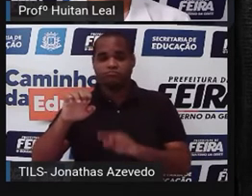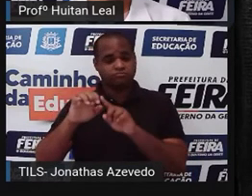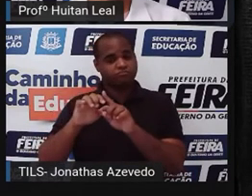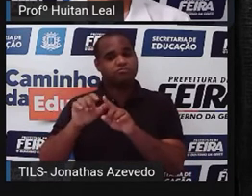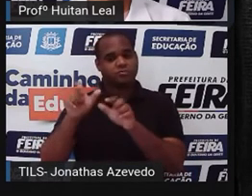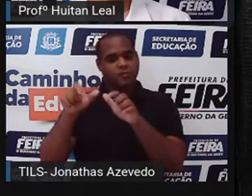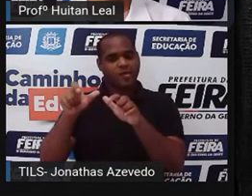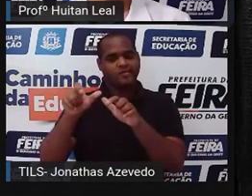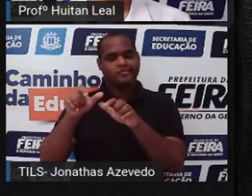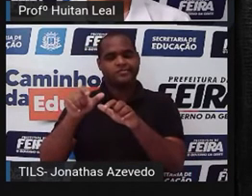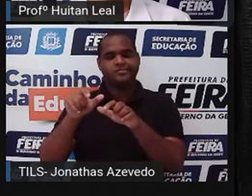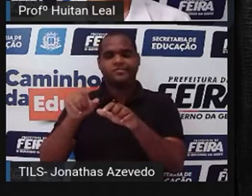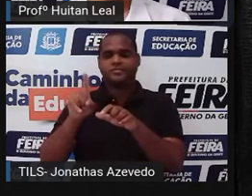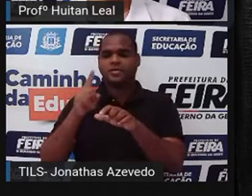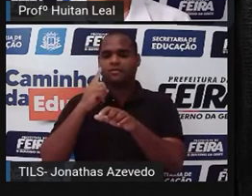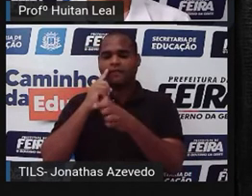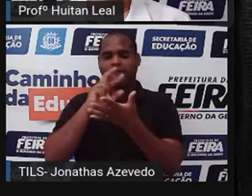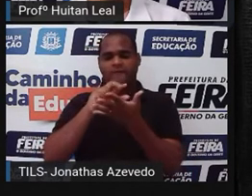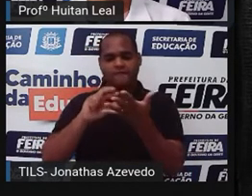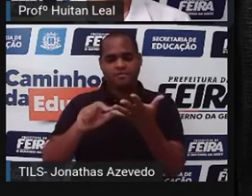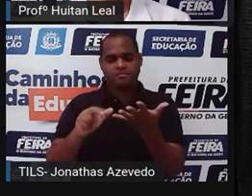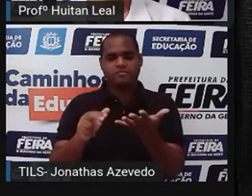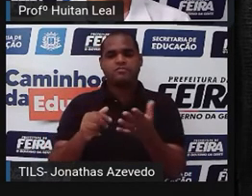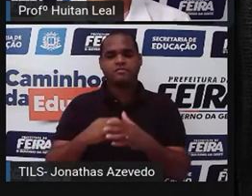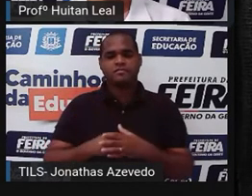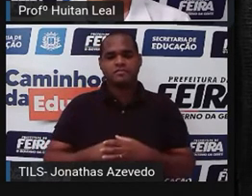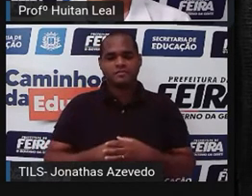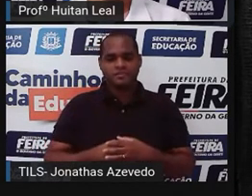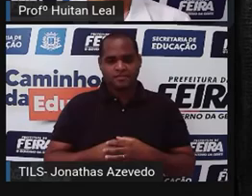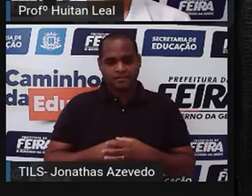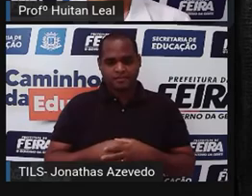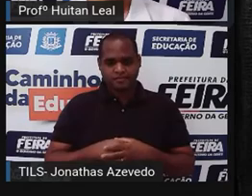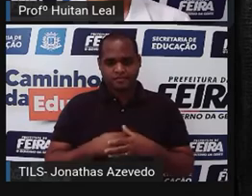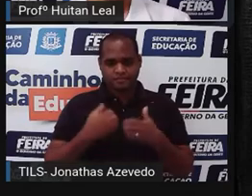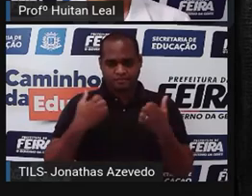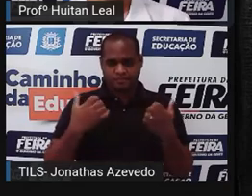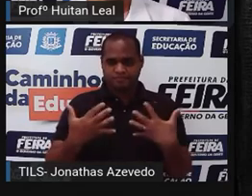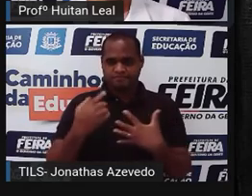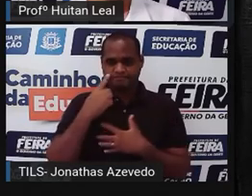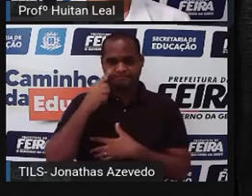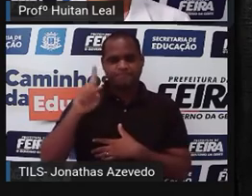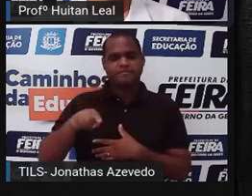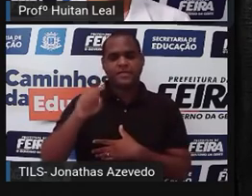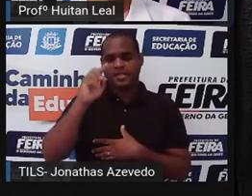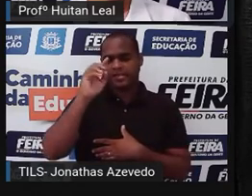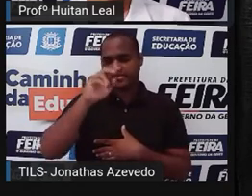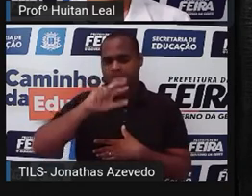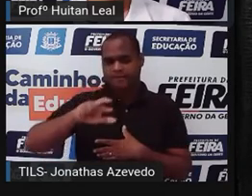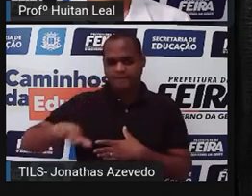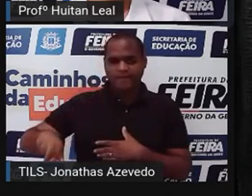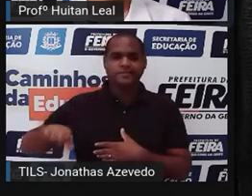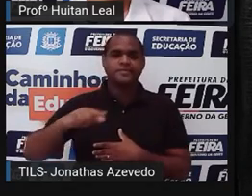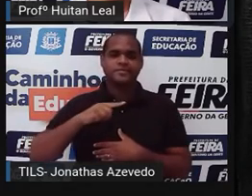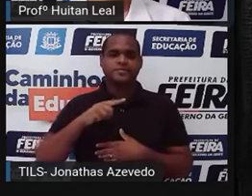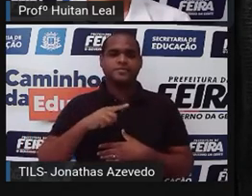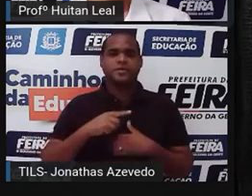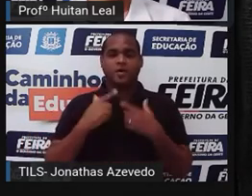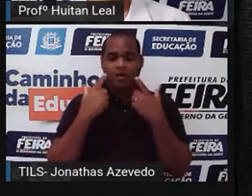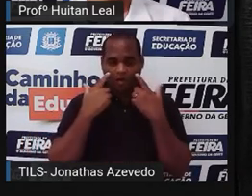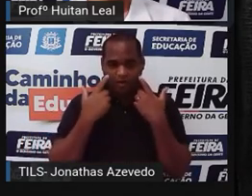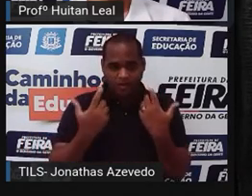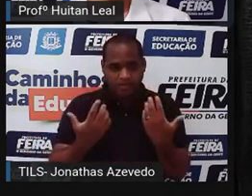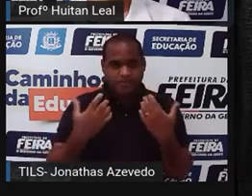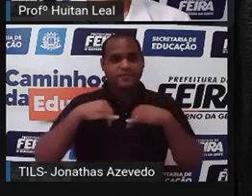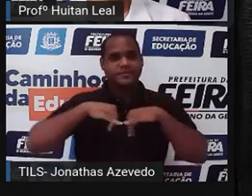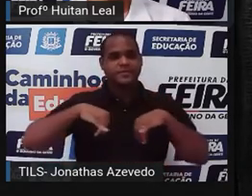Então, tem que ser generalizadora, abranger, ter uma abrangência mais ampla. O olho da notícia,